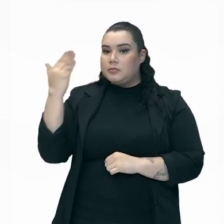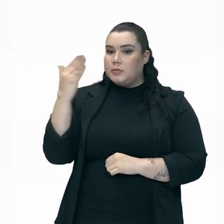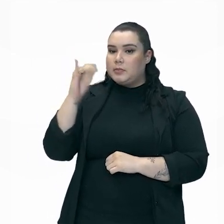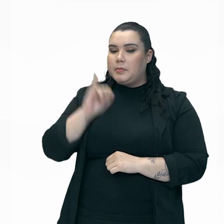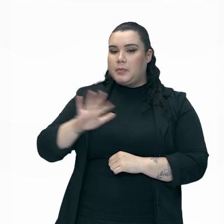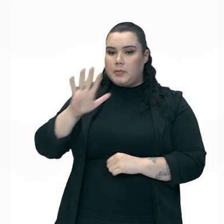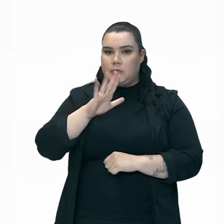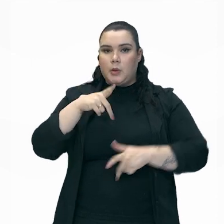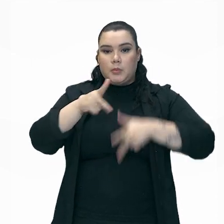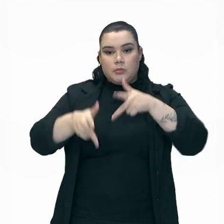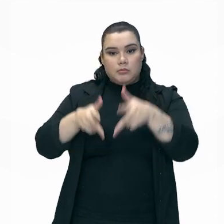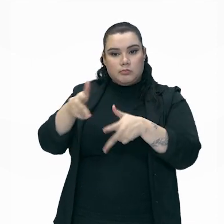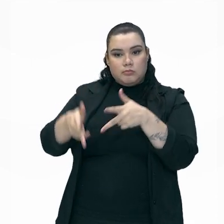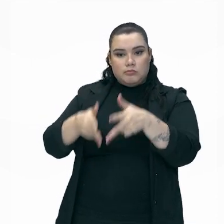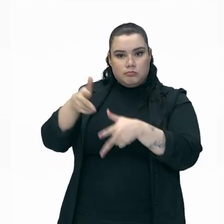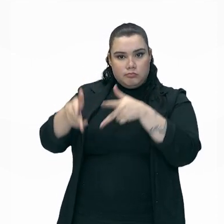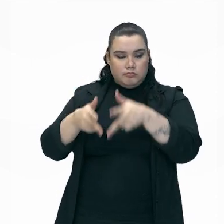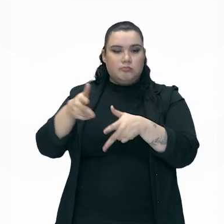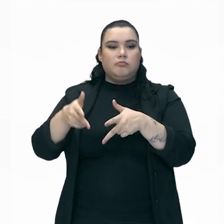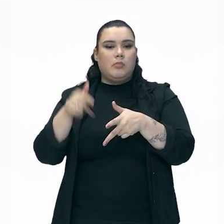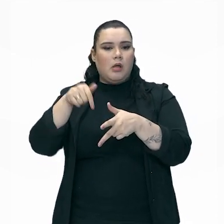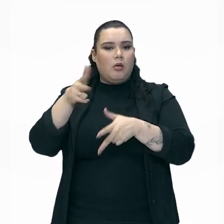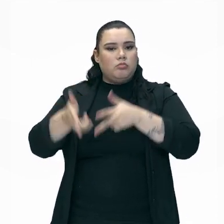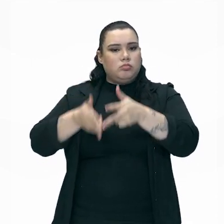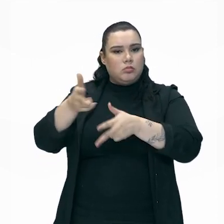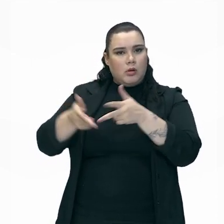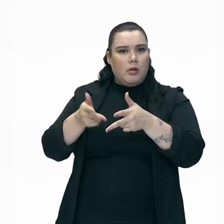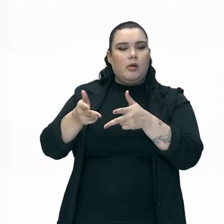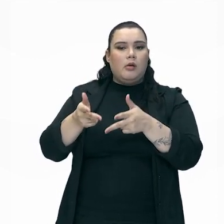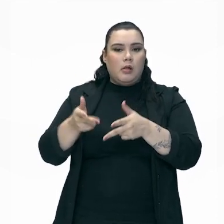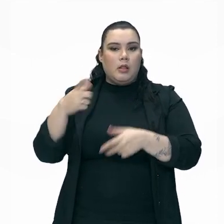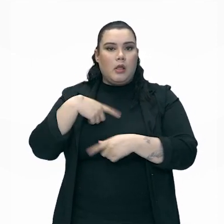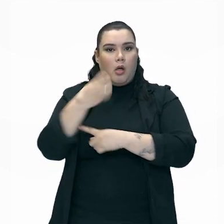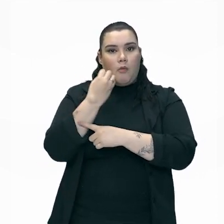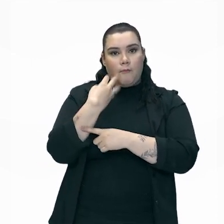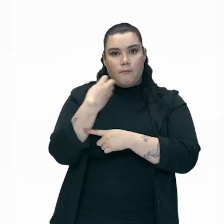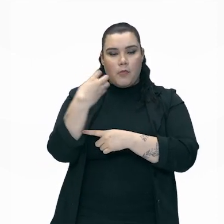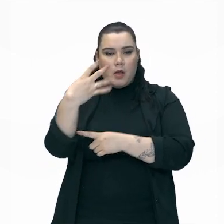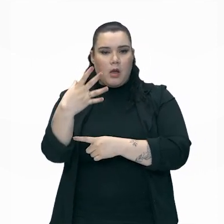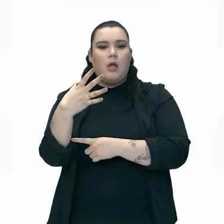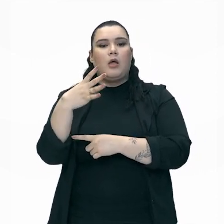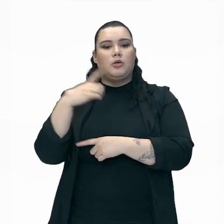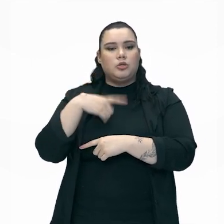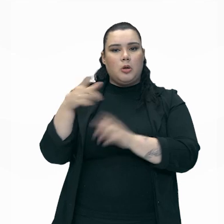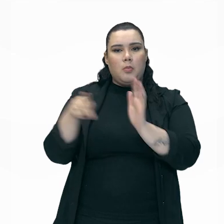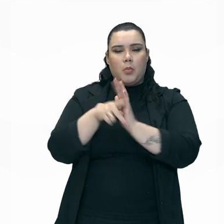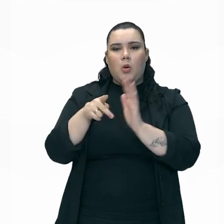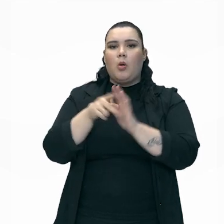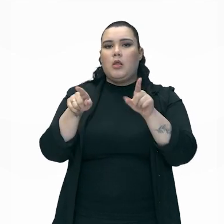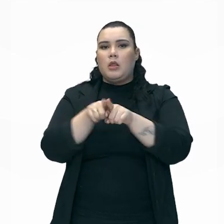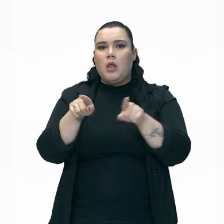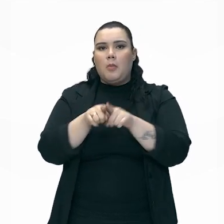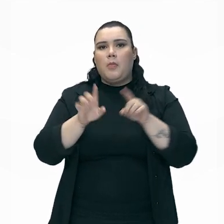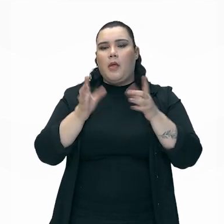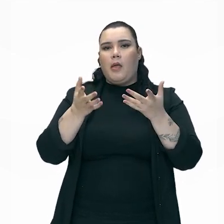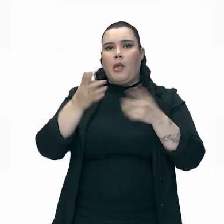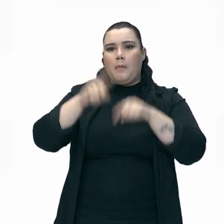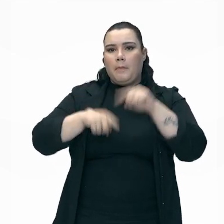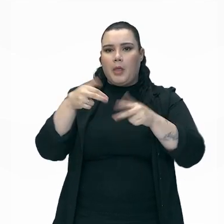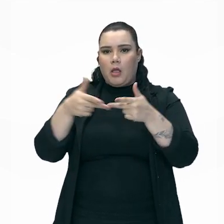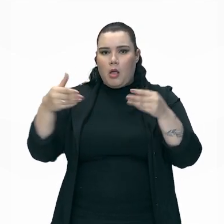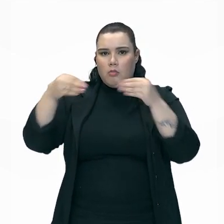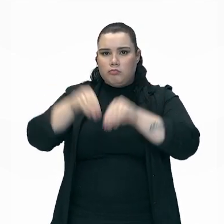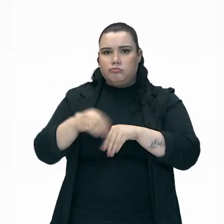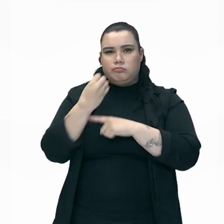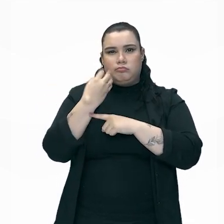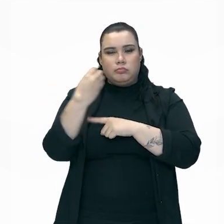Olha o trem, locomotiva a vapor. Ela deixou as viagens e o transporte de mercadorias muito mais rápido. Só que,